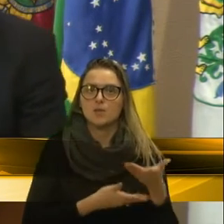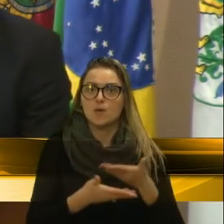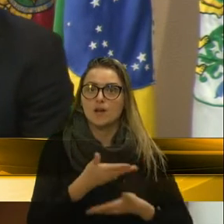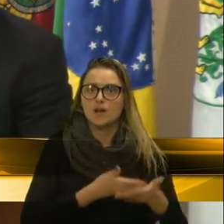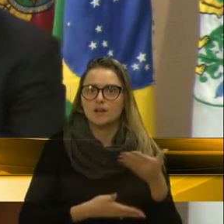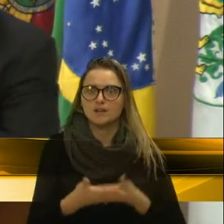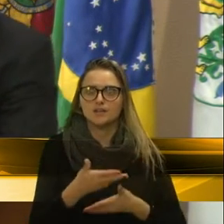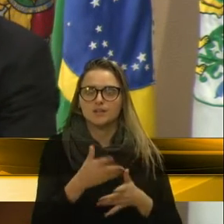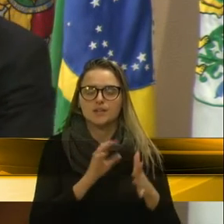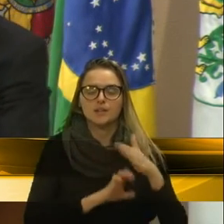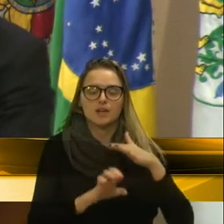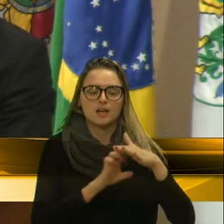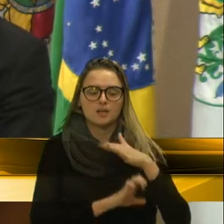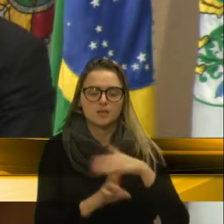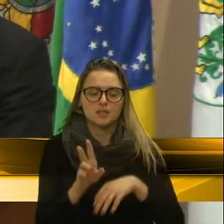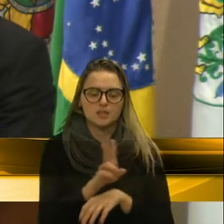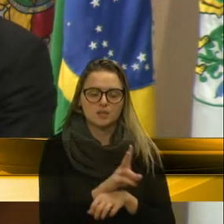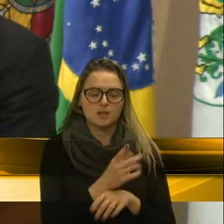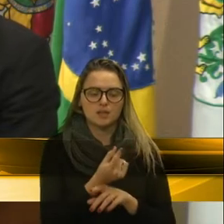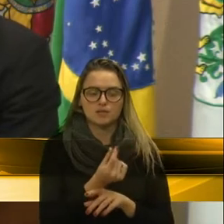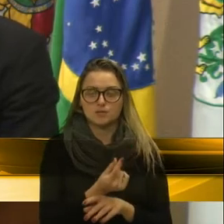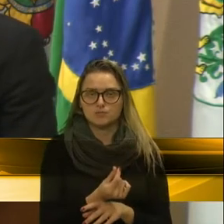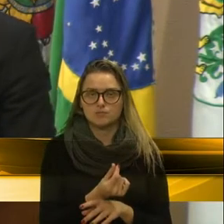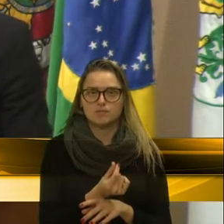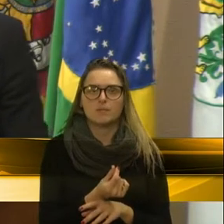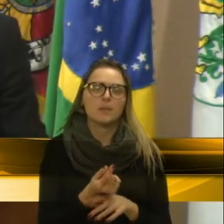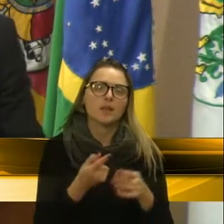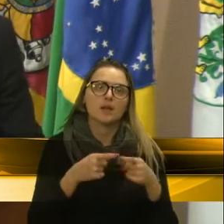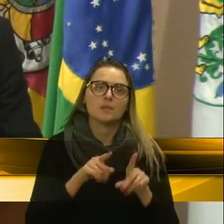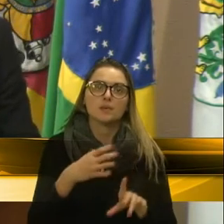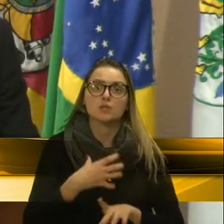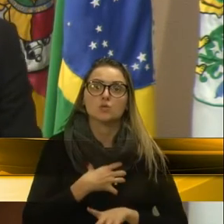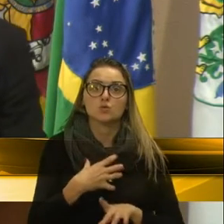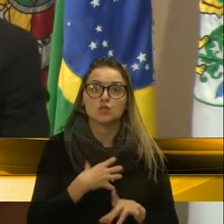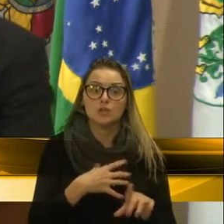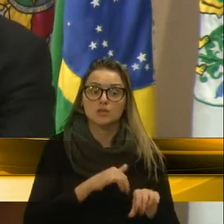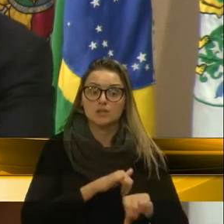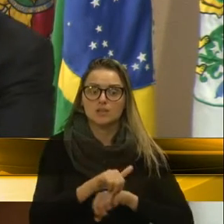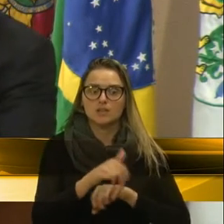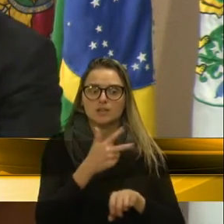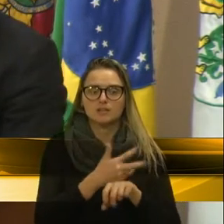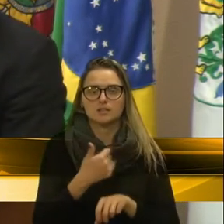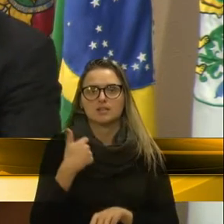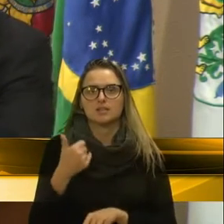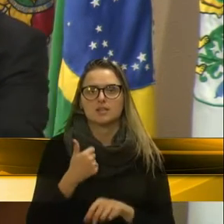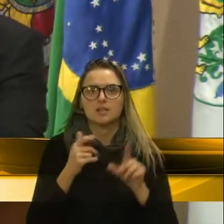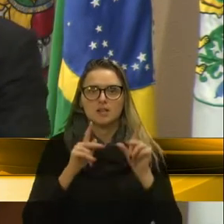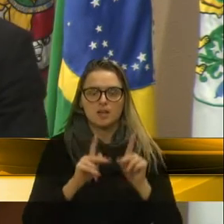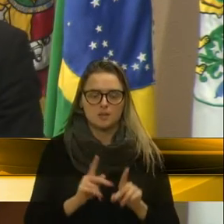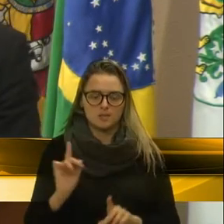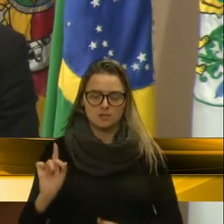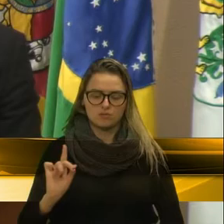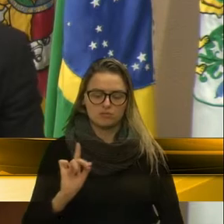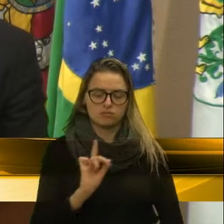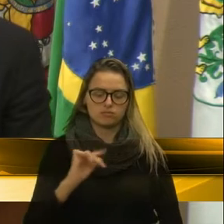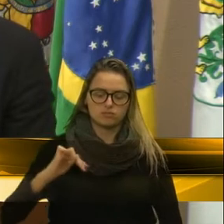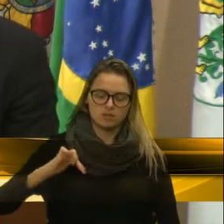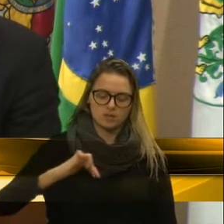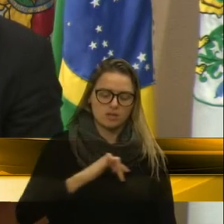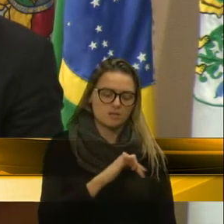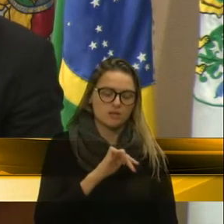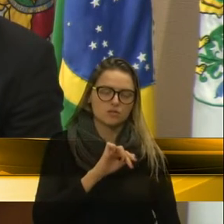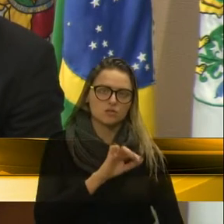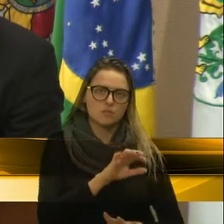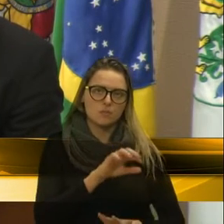a empresa financeira tem o seu direito, o seu produto, mas é a maneira com que tem feito isso. O idoso está passando na calçada, a pessoa está fazendo na calçada, é feita uma